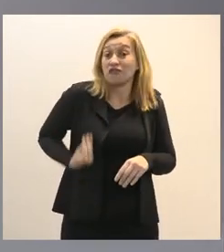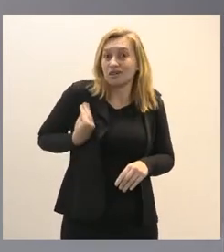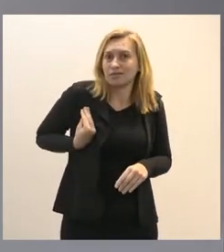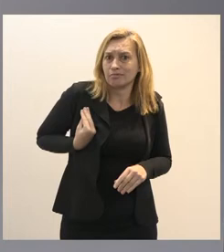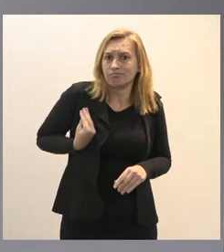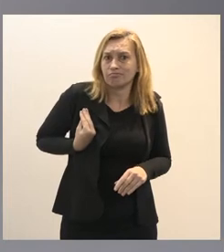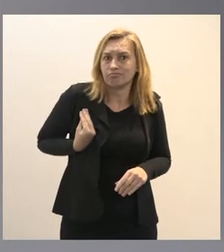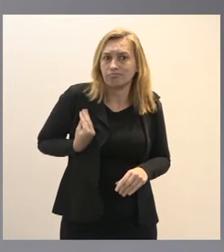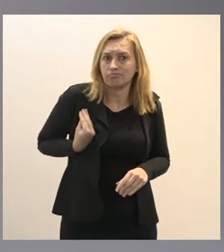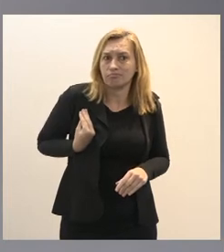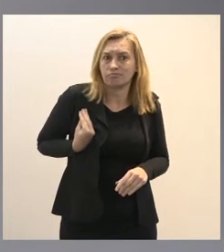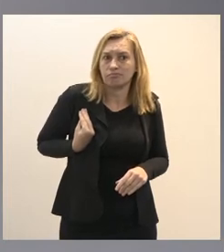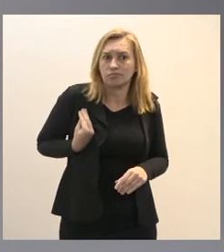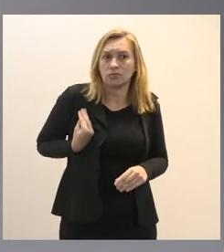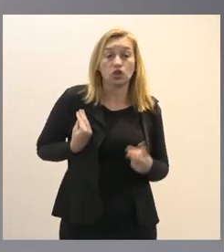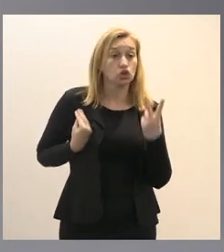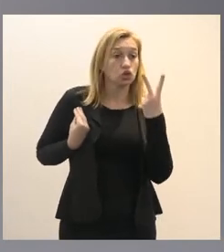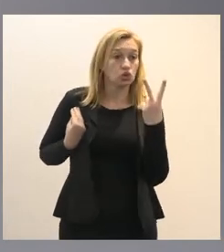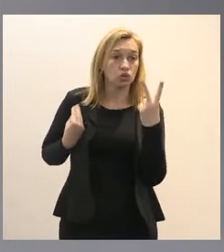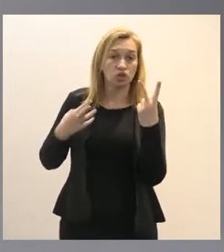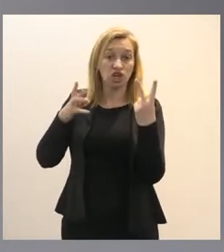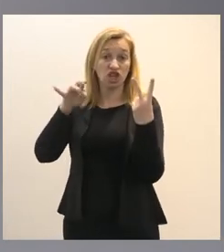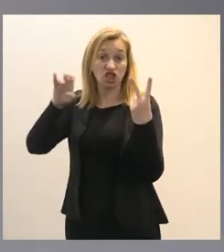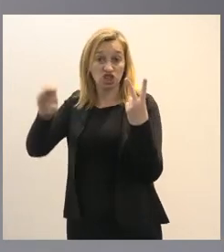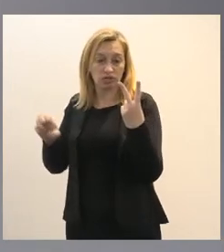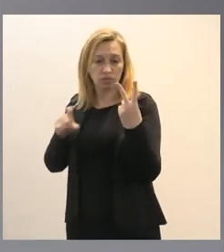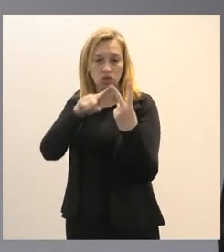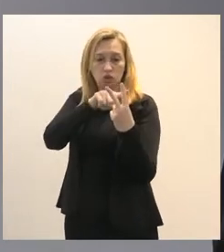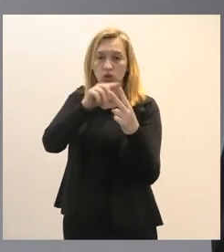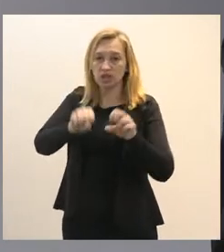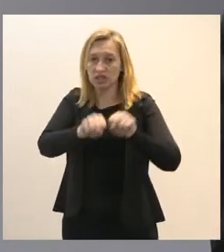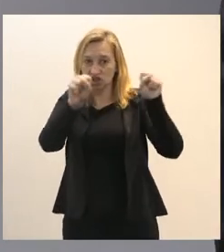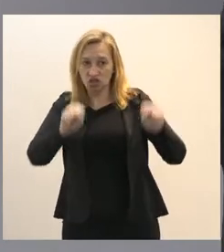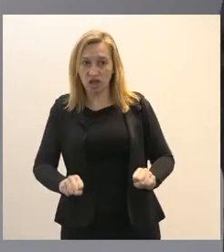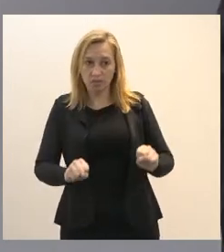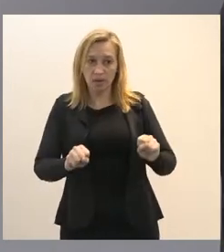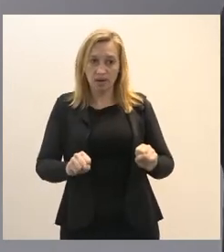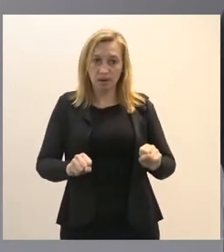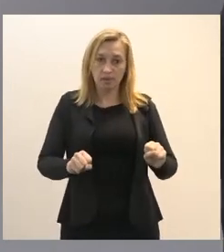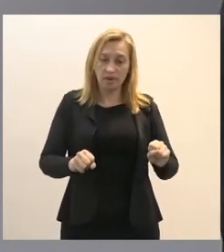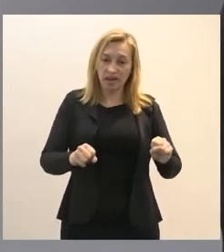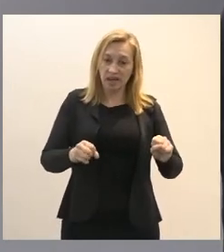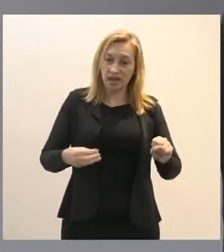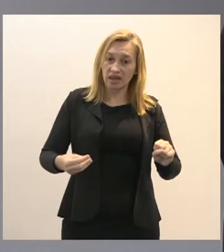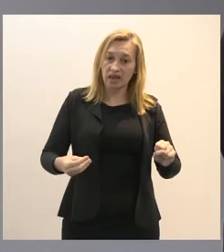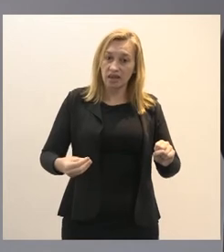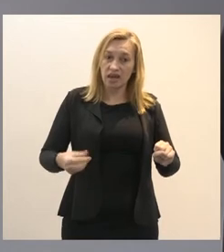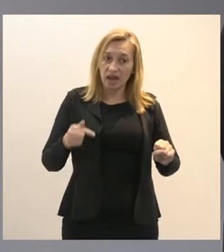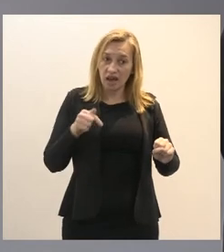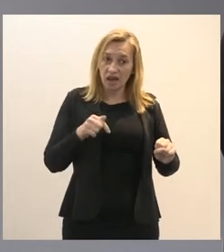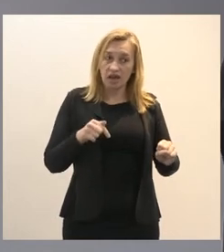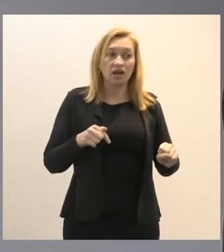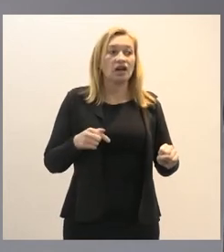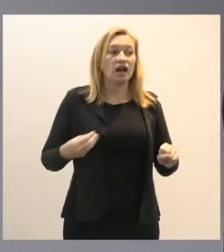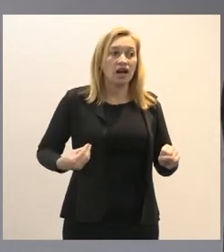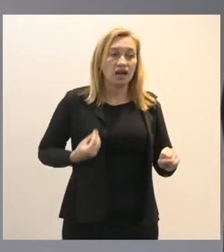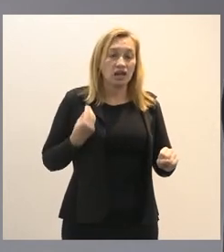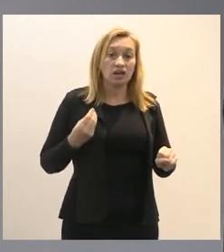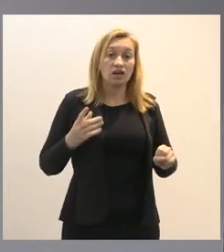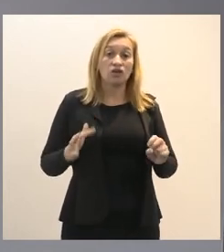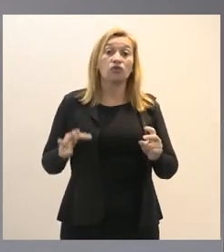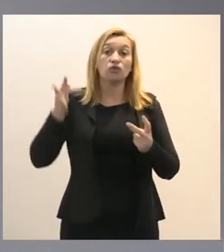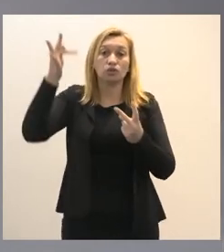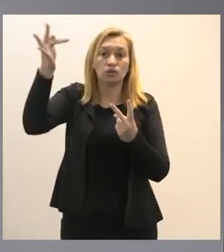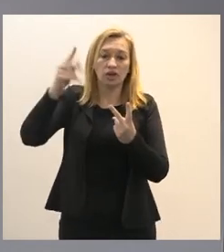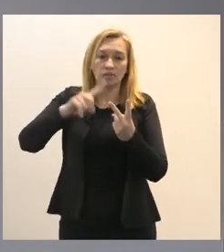ter dois regimes um para quem está e outro para quem entra mas de qualquer maneira eu faço esse tipo de